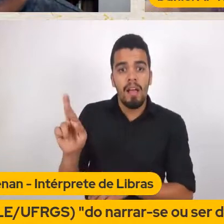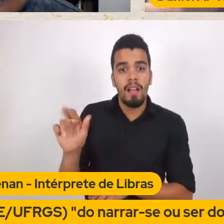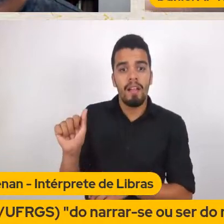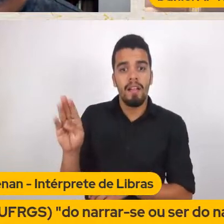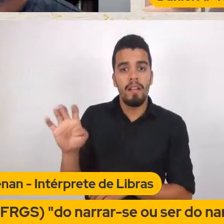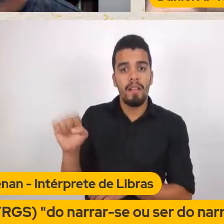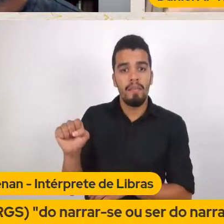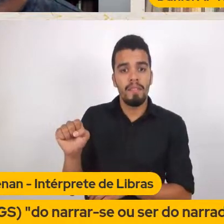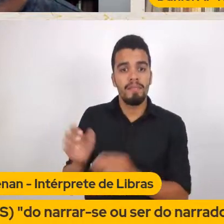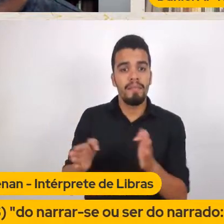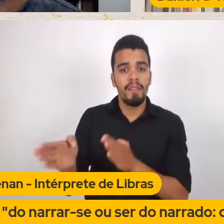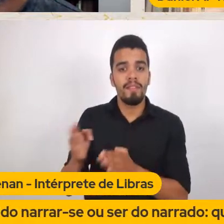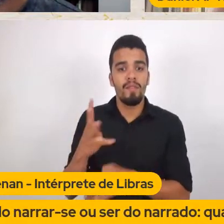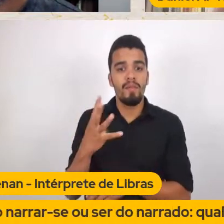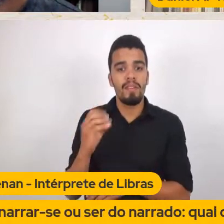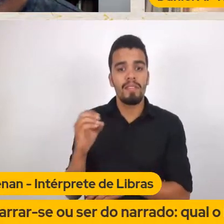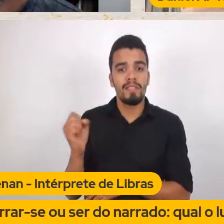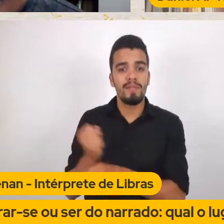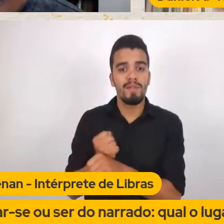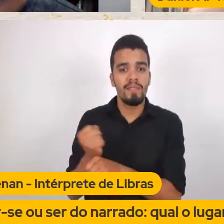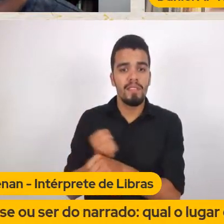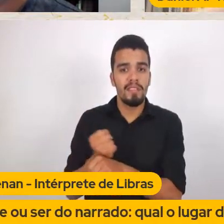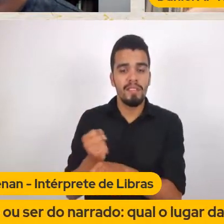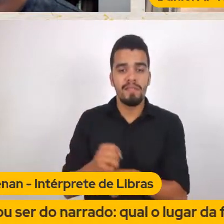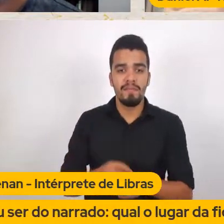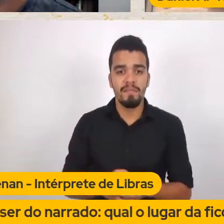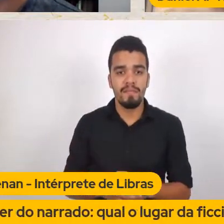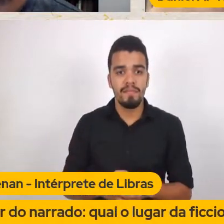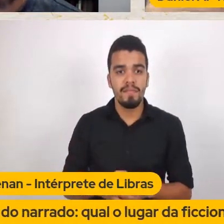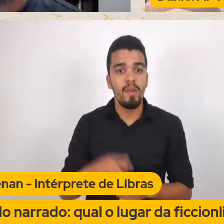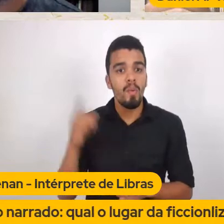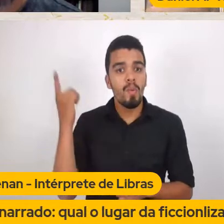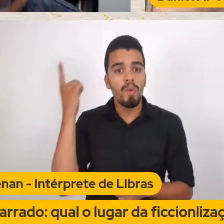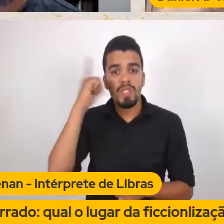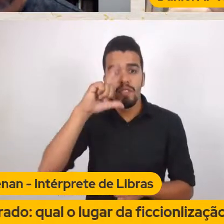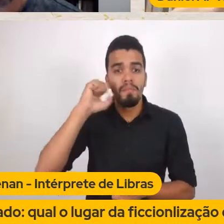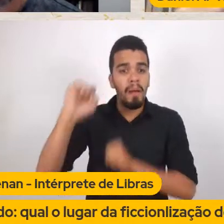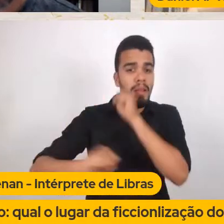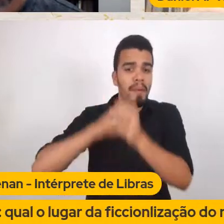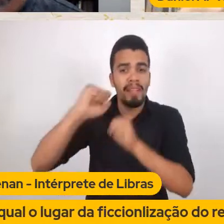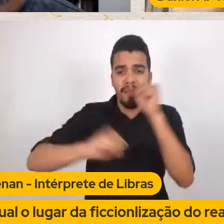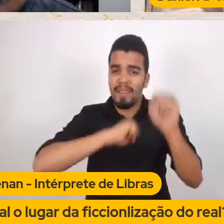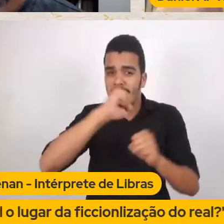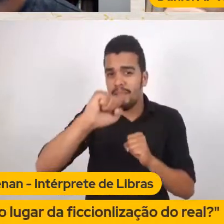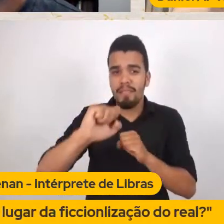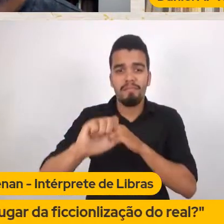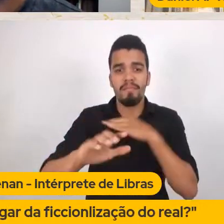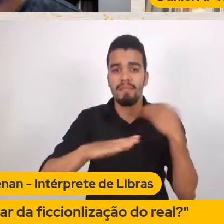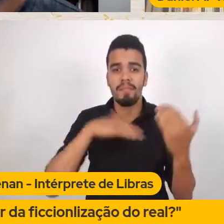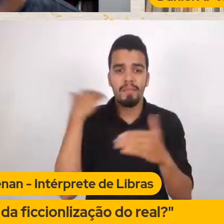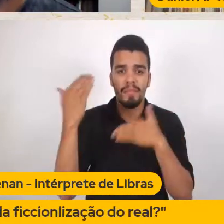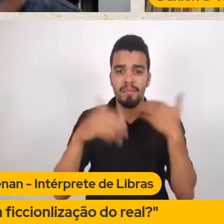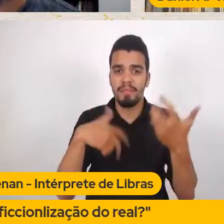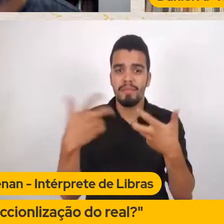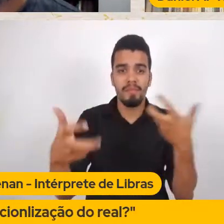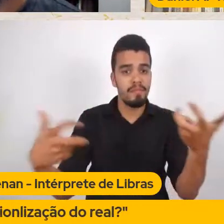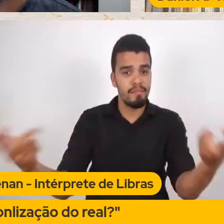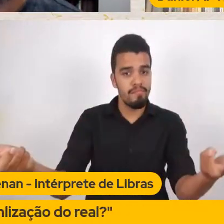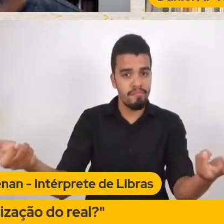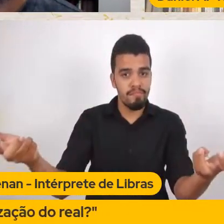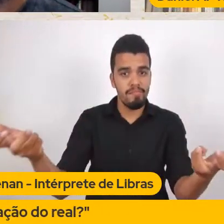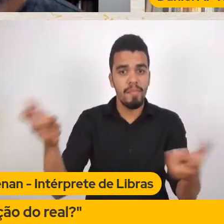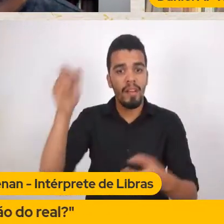Conseguiram Dizimar milhares e milhares De sujeitos africanos E no próprio